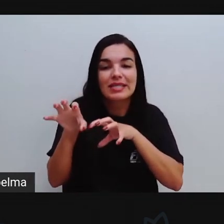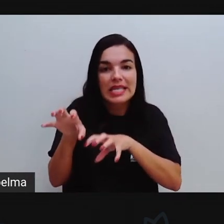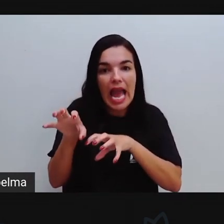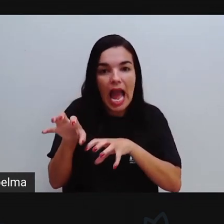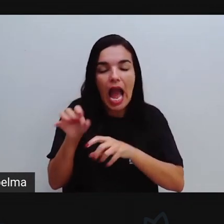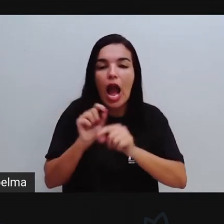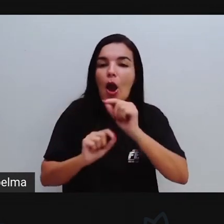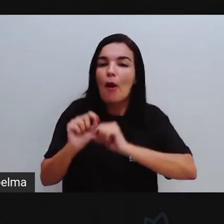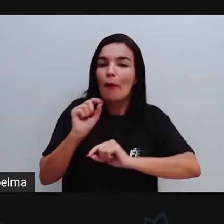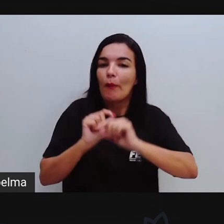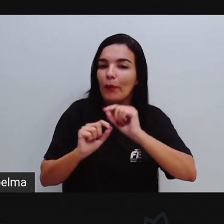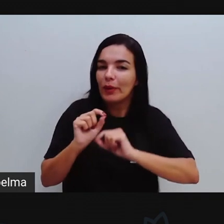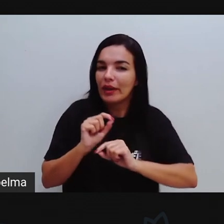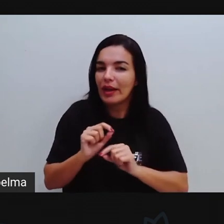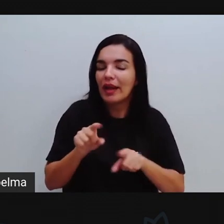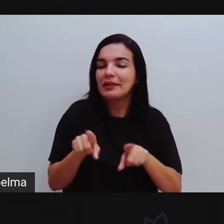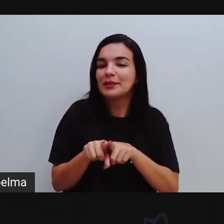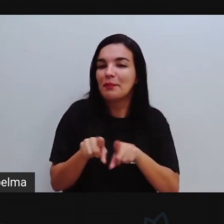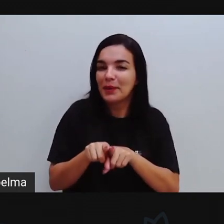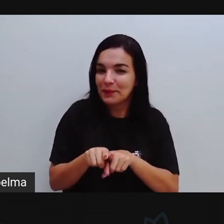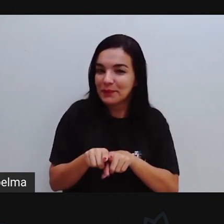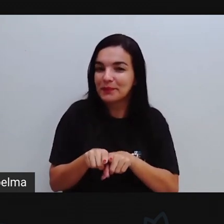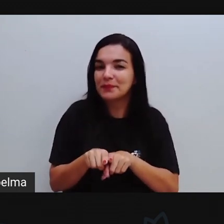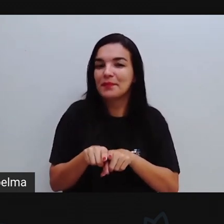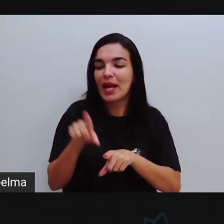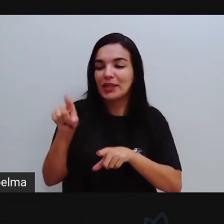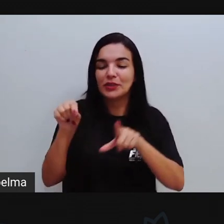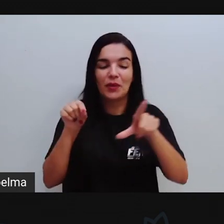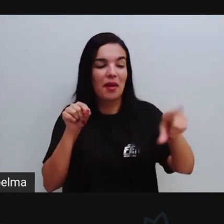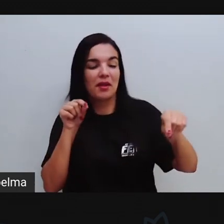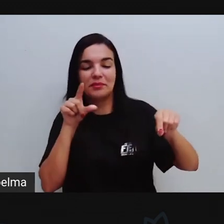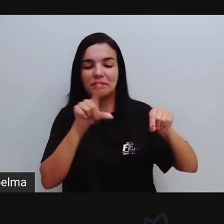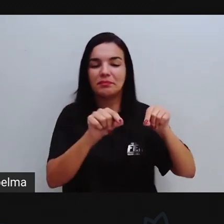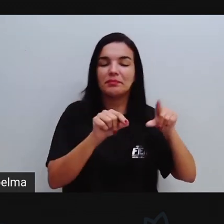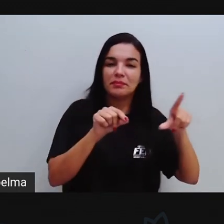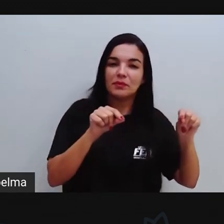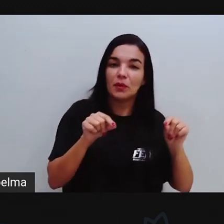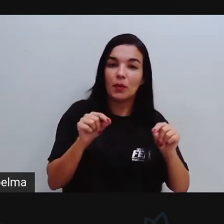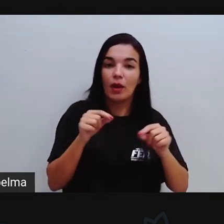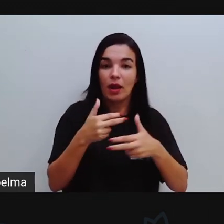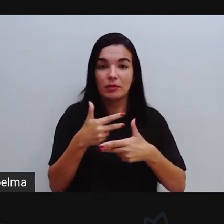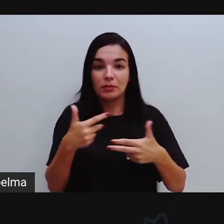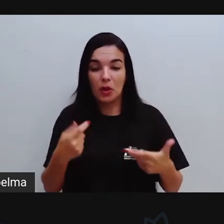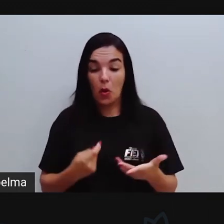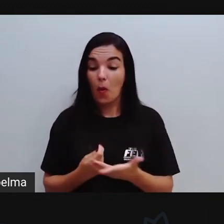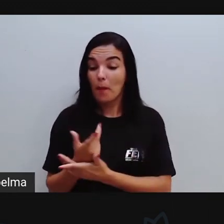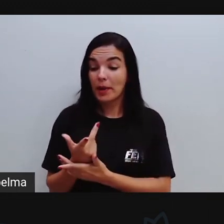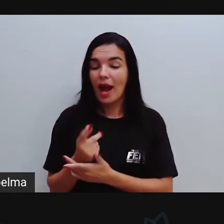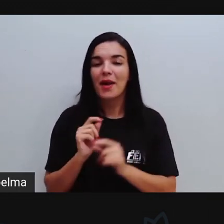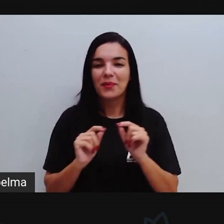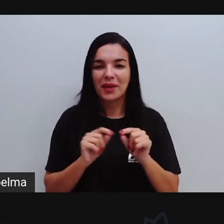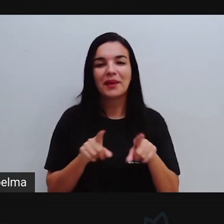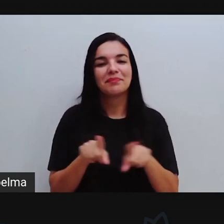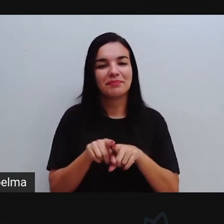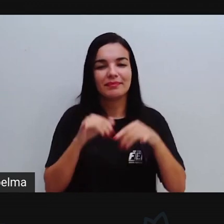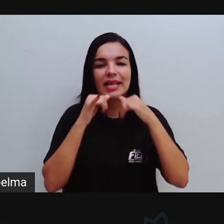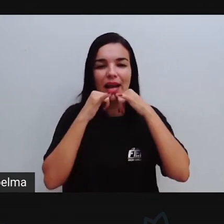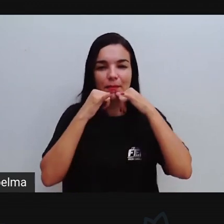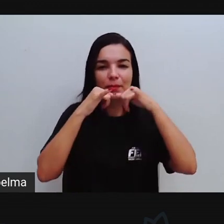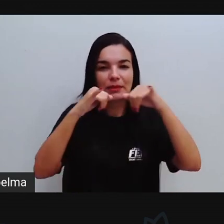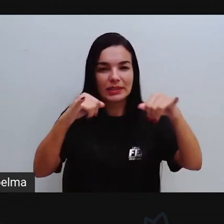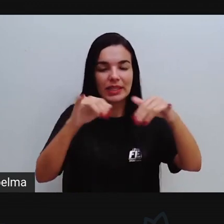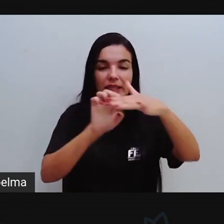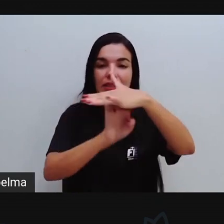grandes influenciadoras aí, nesse caso, nas nossas escolhas em relação ao consumo, é a publicidade da marca, né?